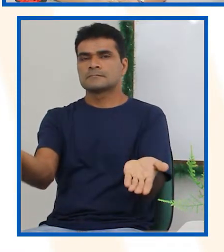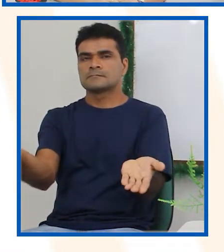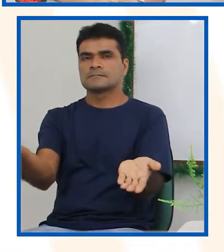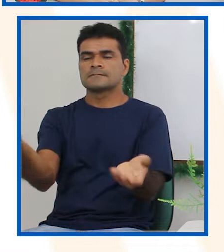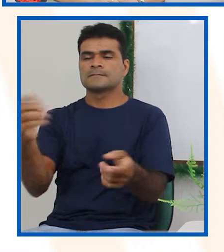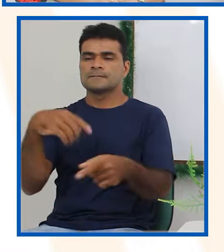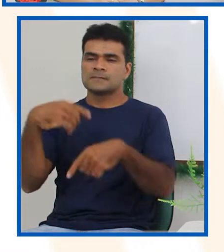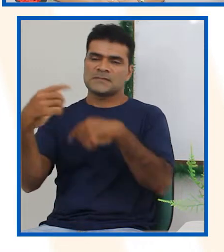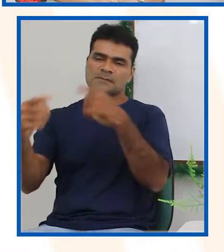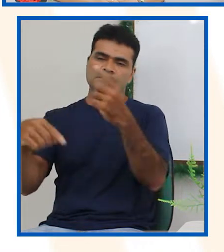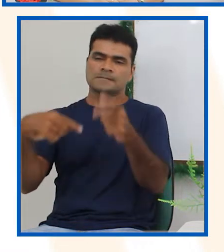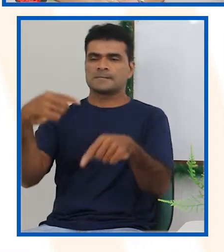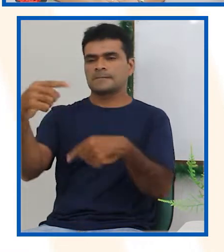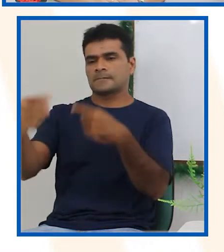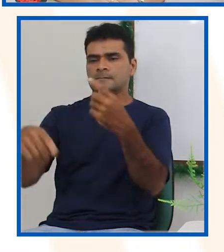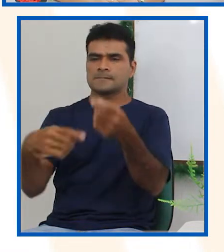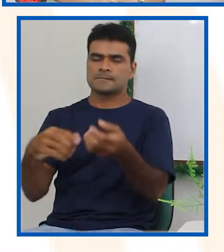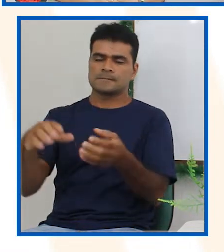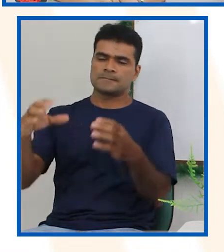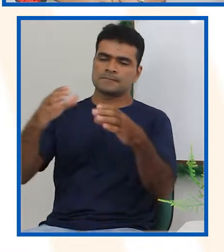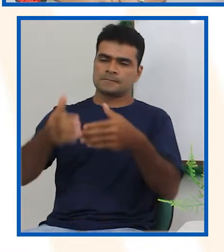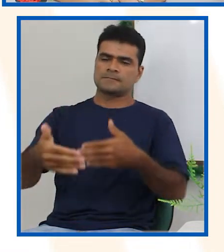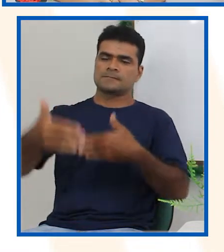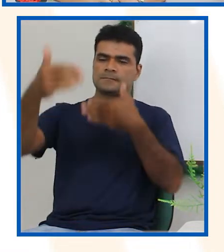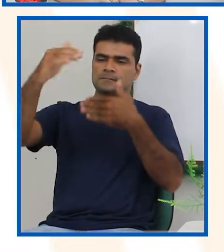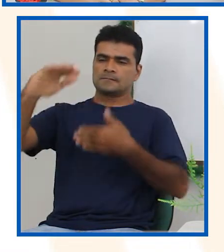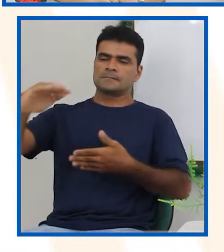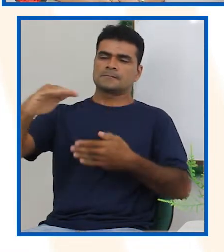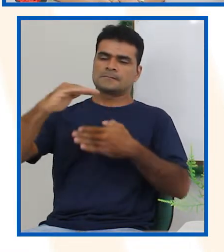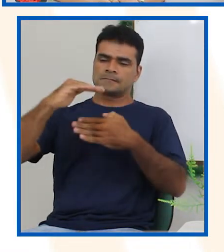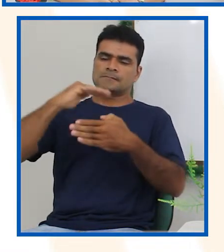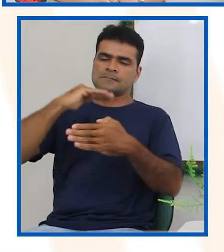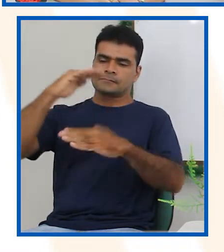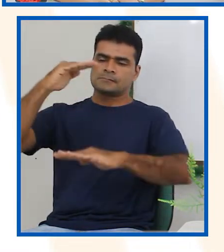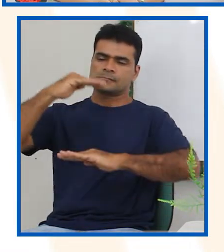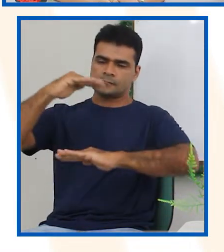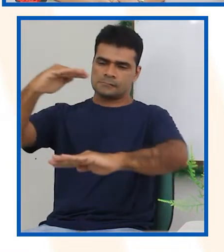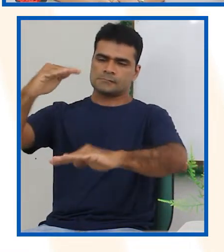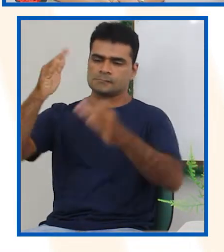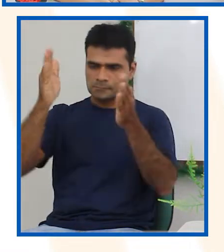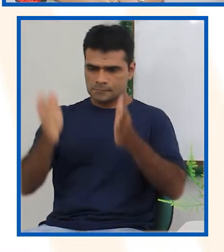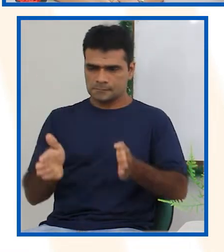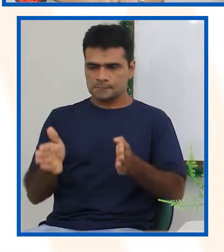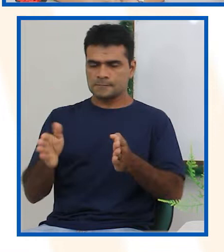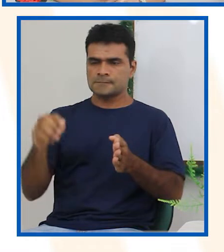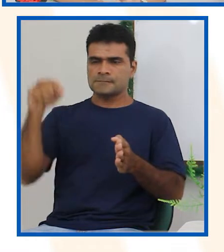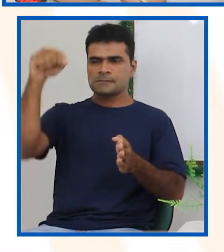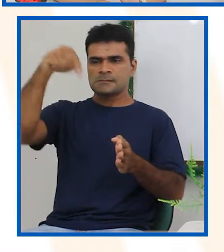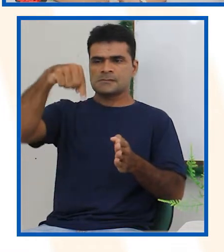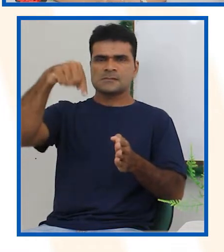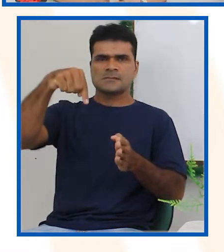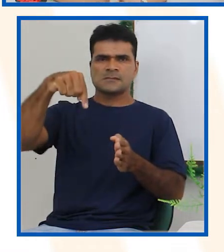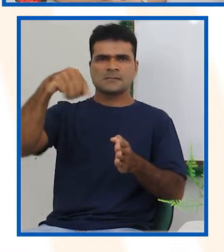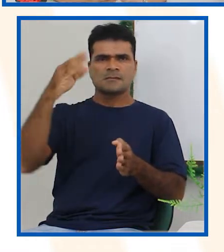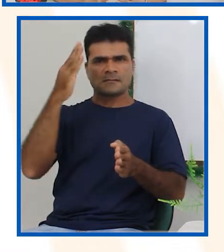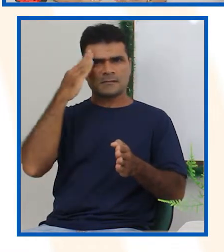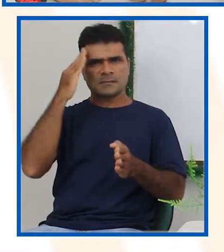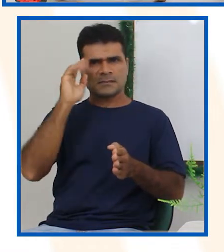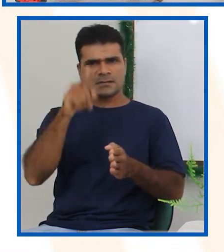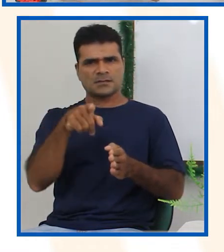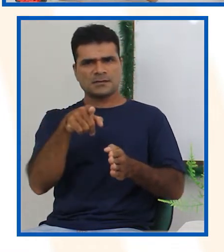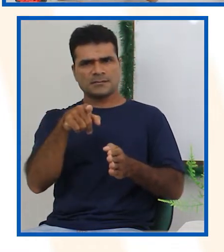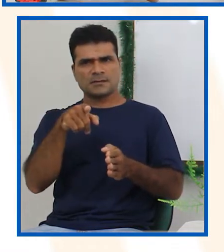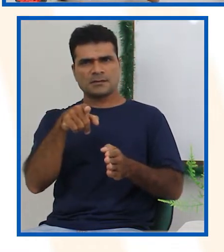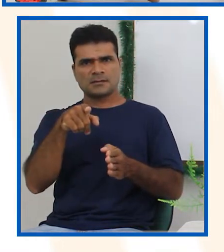prever qual a face que vai ficar pra cima antes de acontecer, não é? Não, né? Por quê? Porque